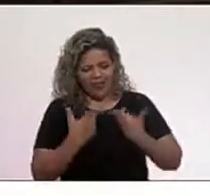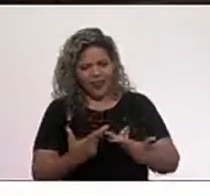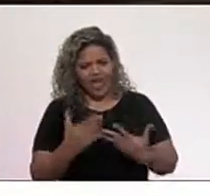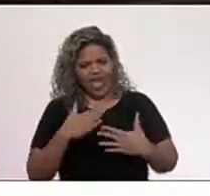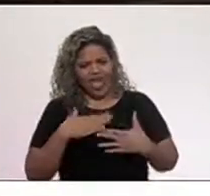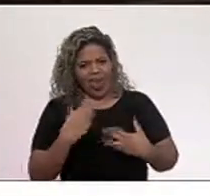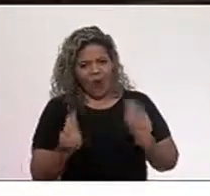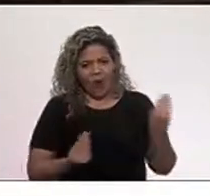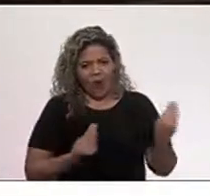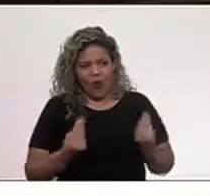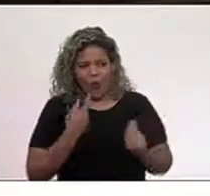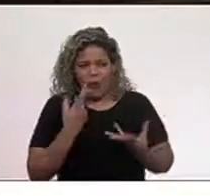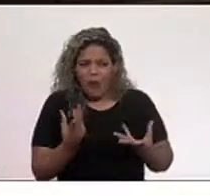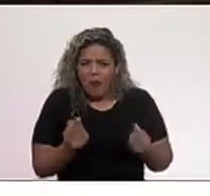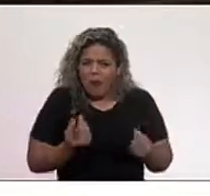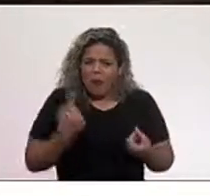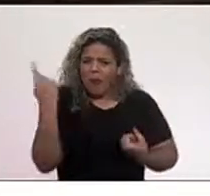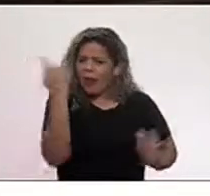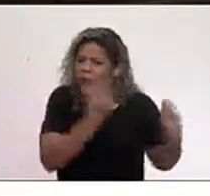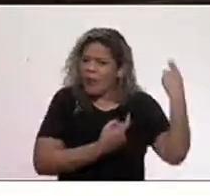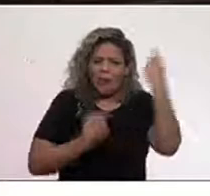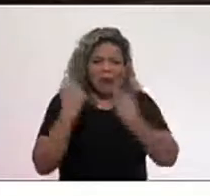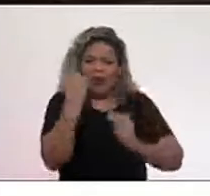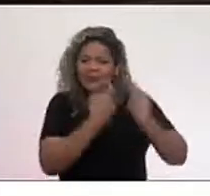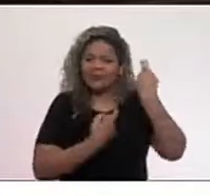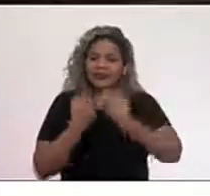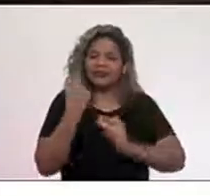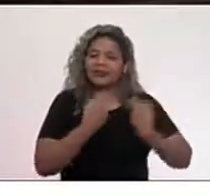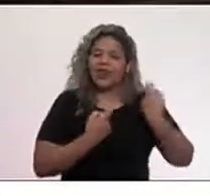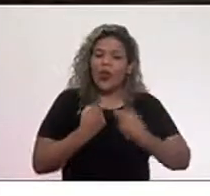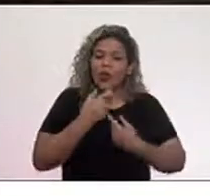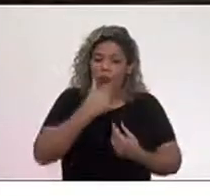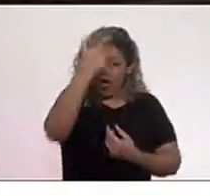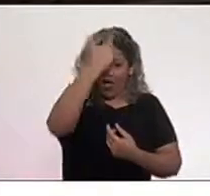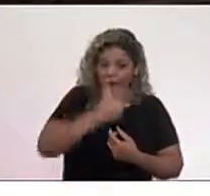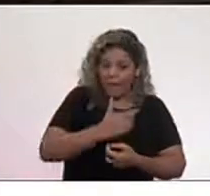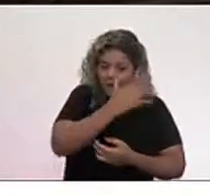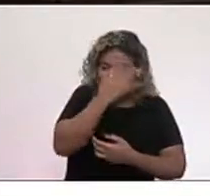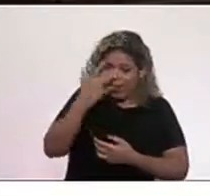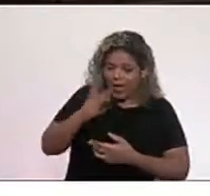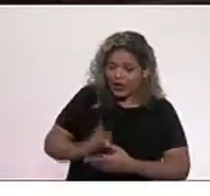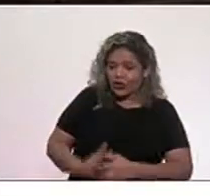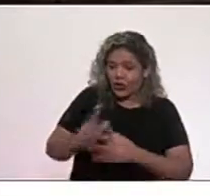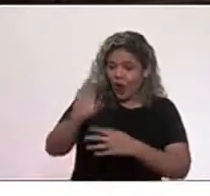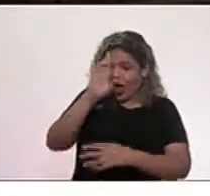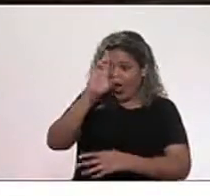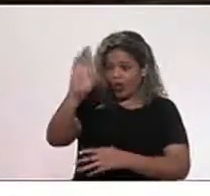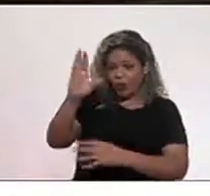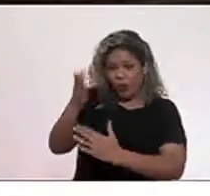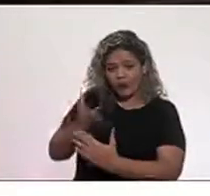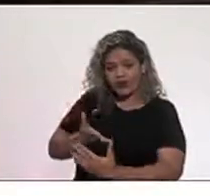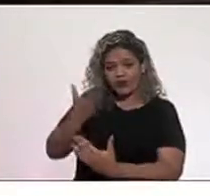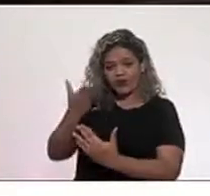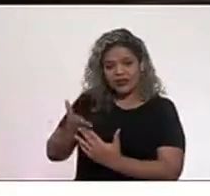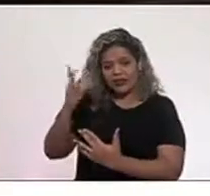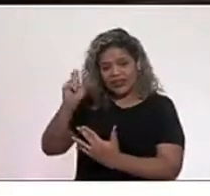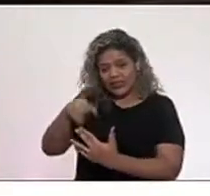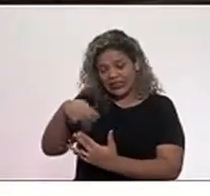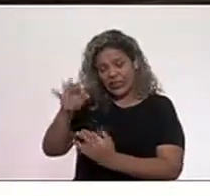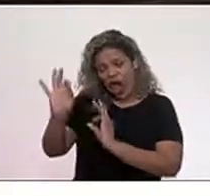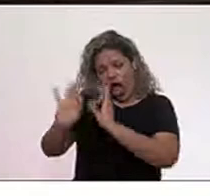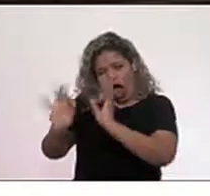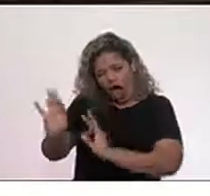eu considero muito preocupante, que uma figura pública, que tem responsabilidade, sim, de